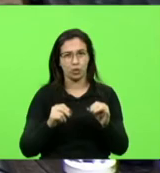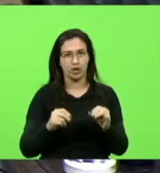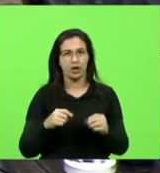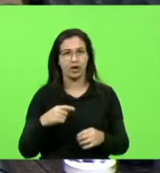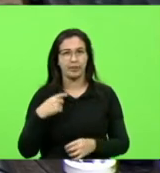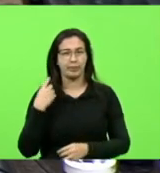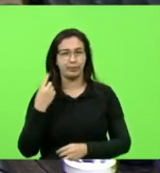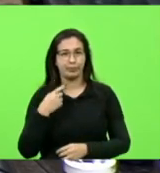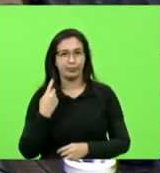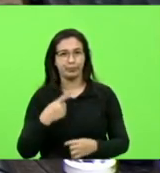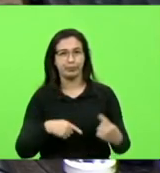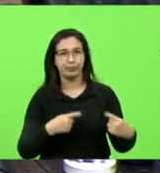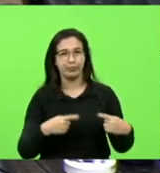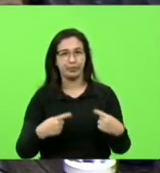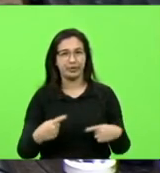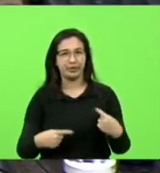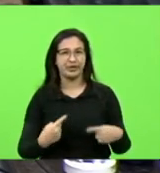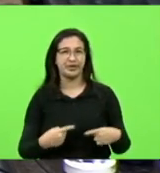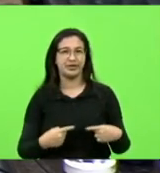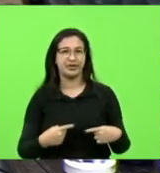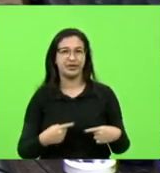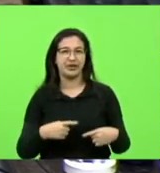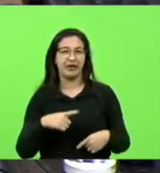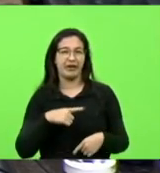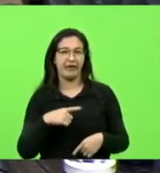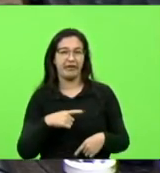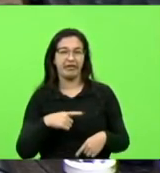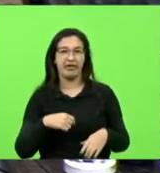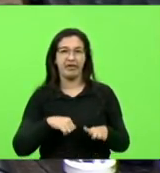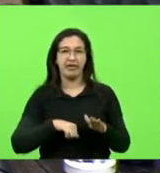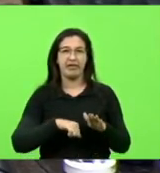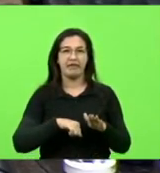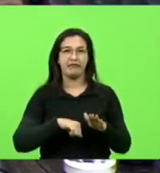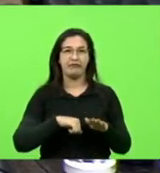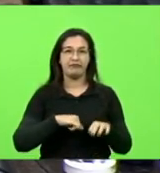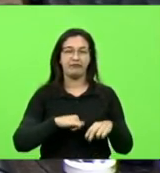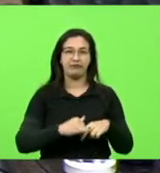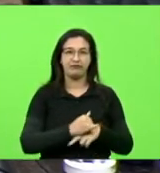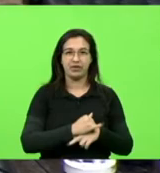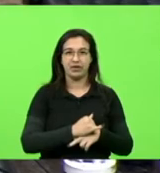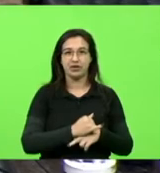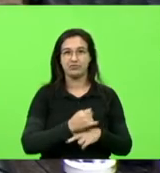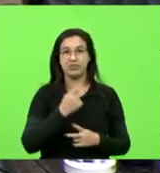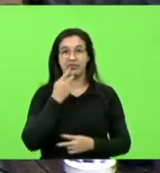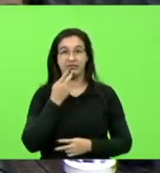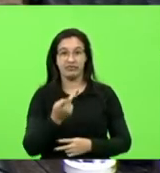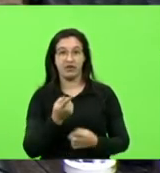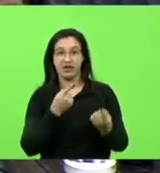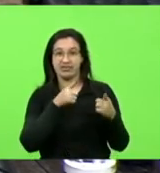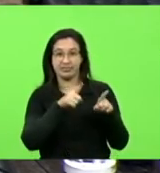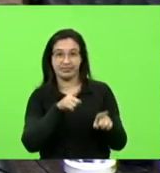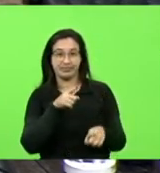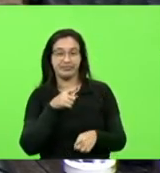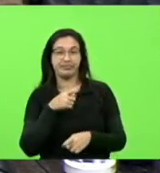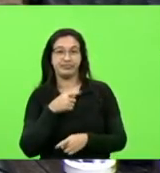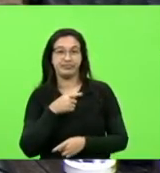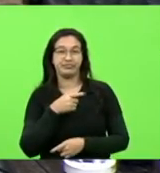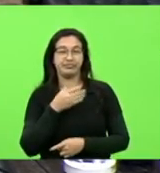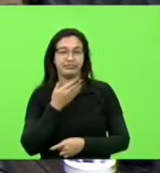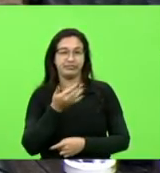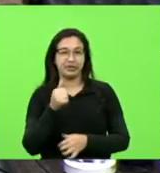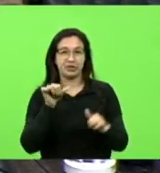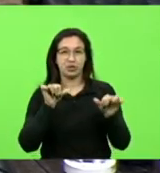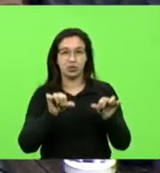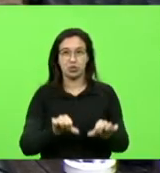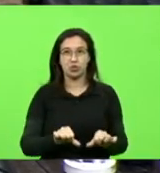vitimização, de mimimi, hoje, tu xingar ou tu falar de forma pejorativa, isso